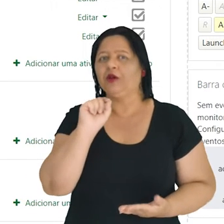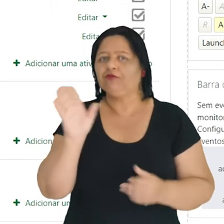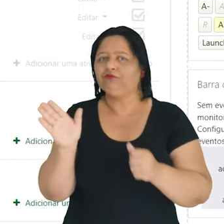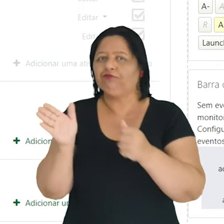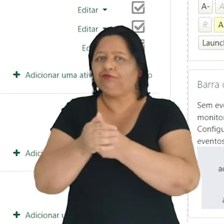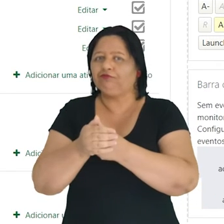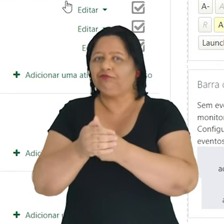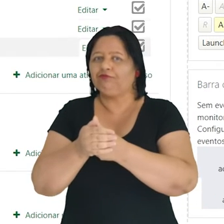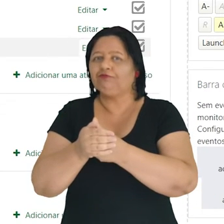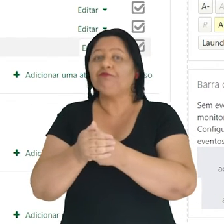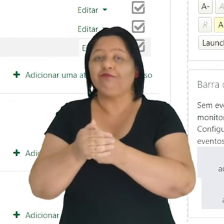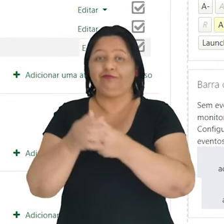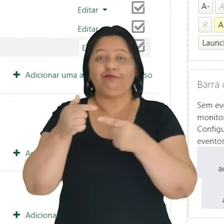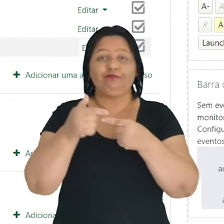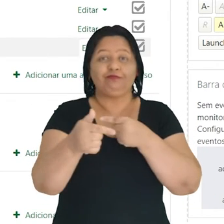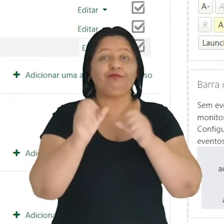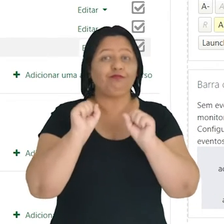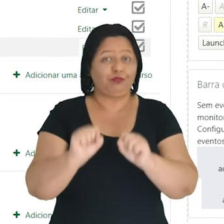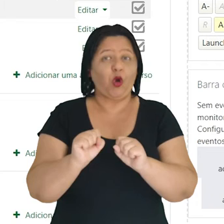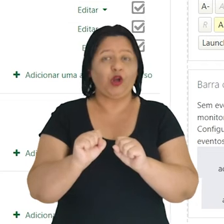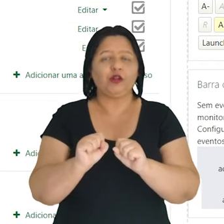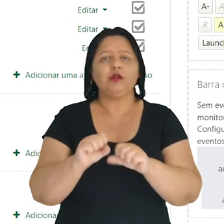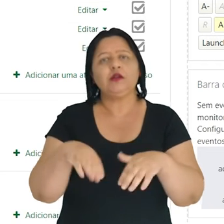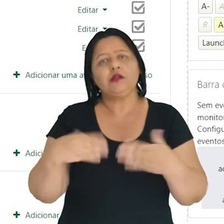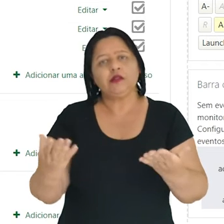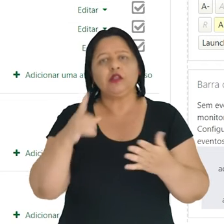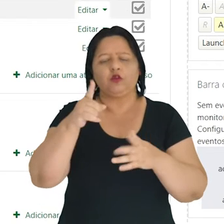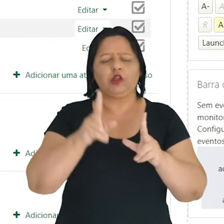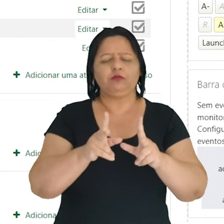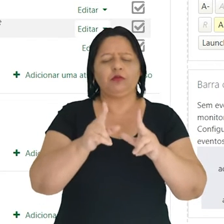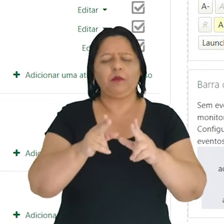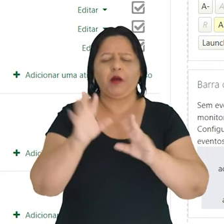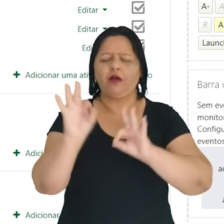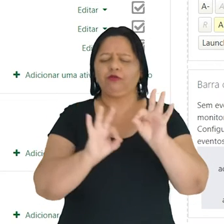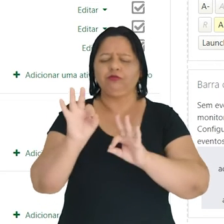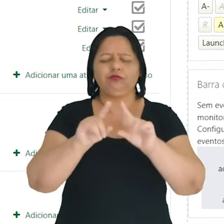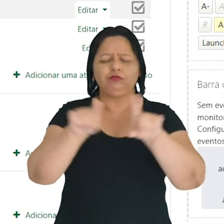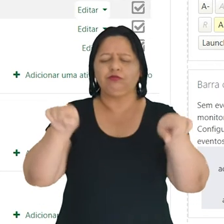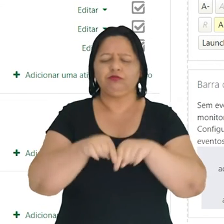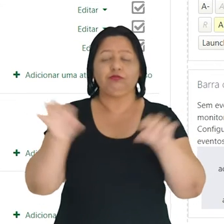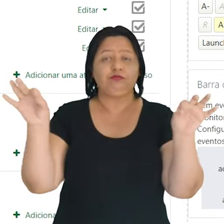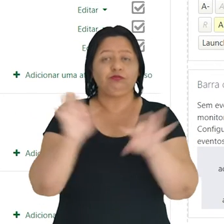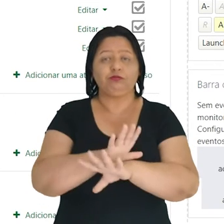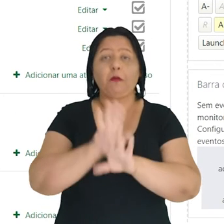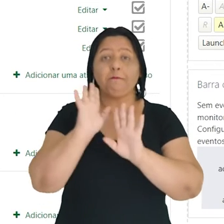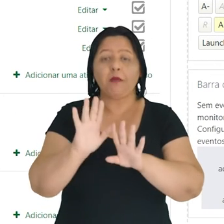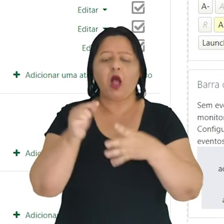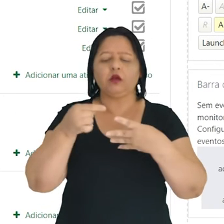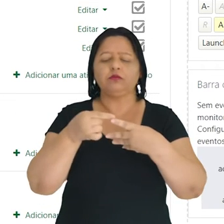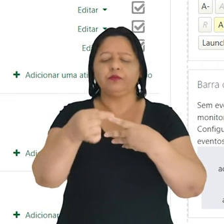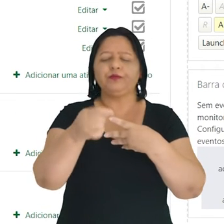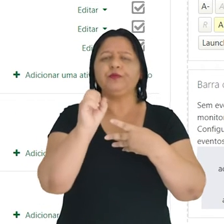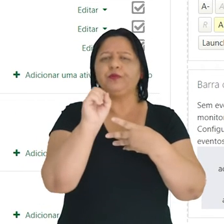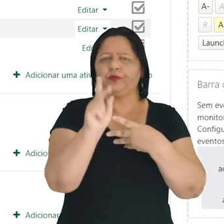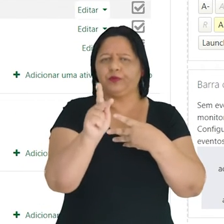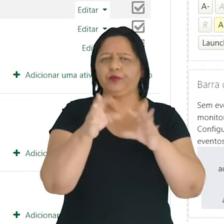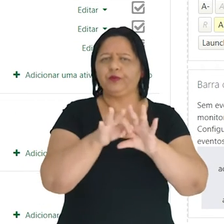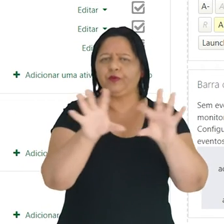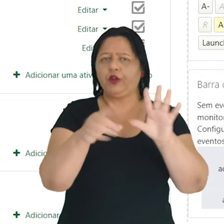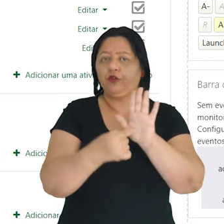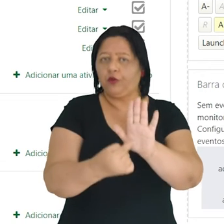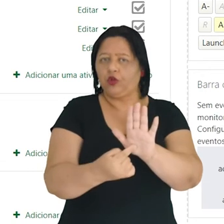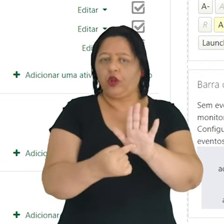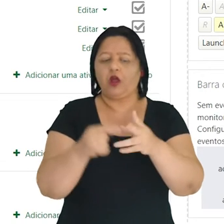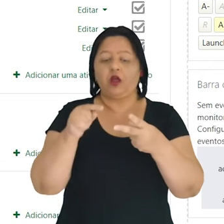opção de esconder essa semana. Então, você já editou a sua sala, ela está pronta, mas este tópico, por